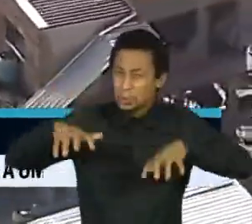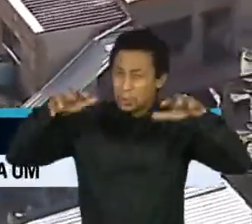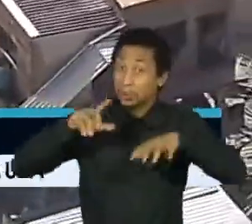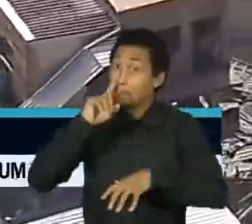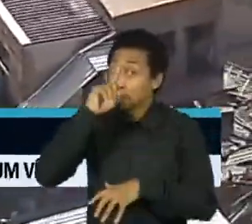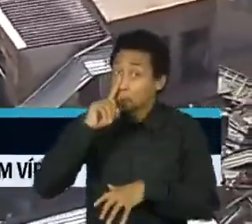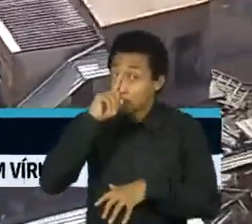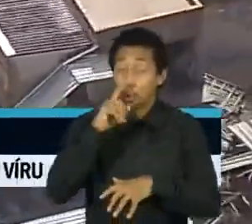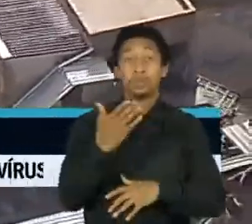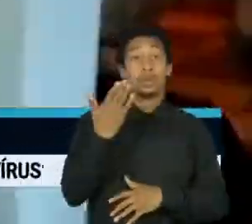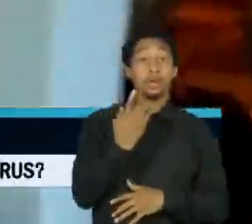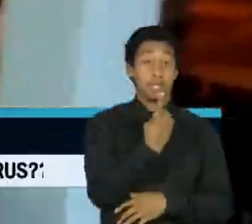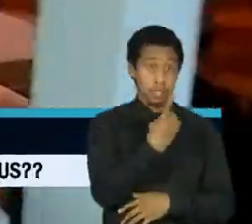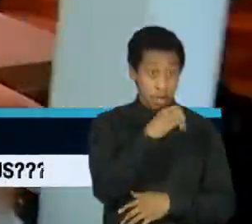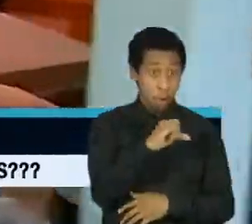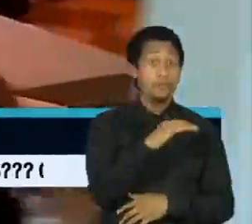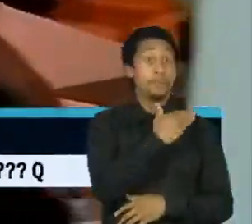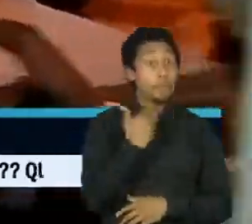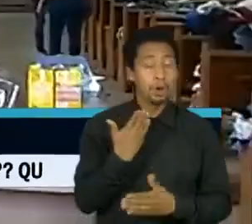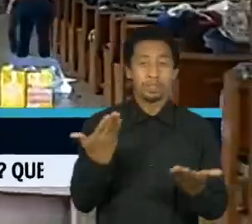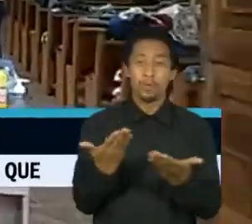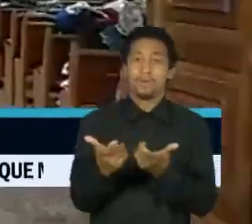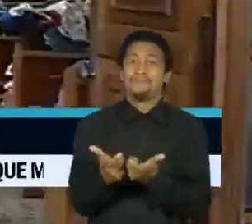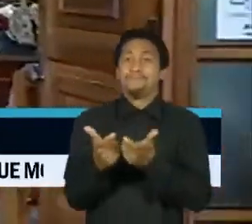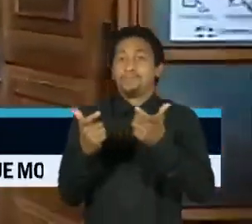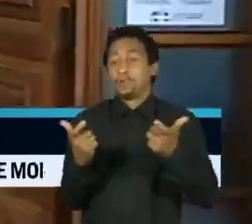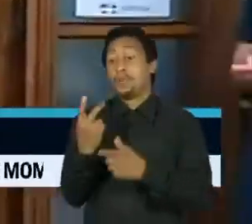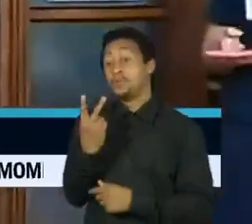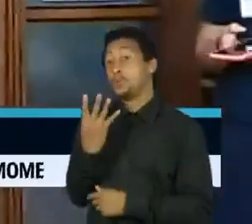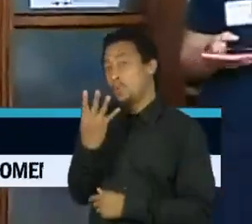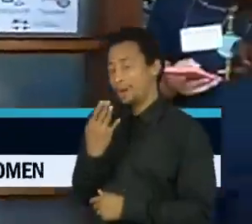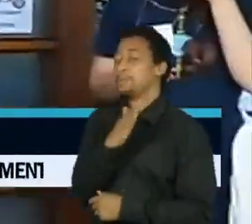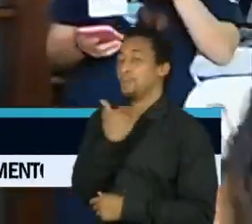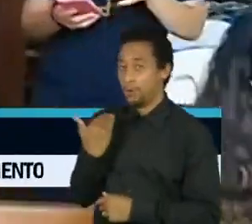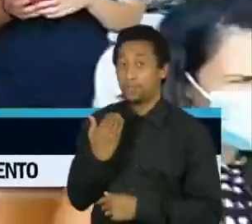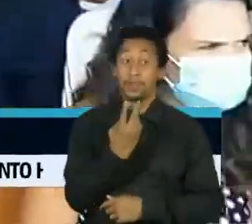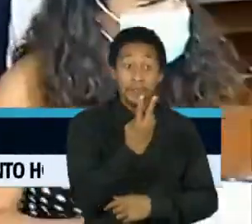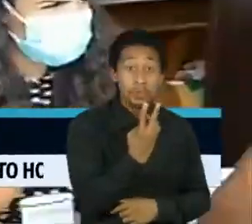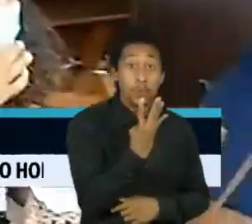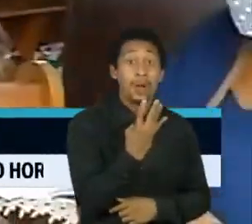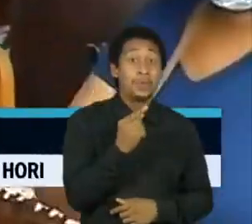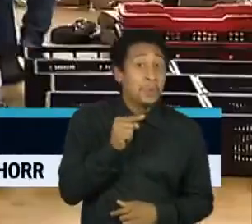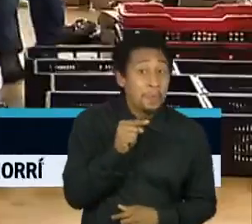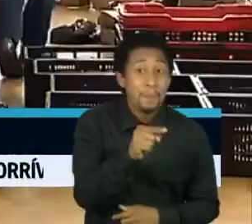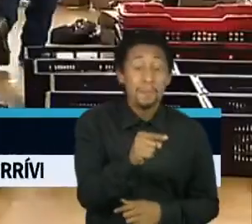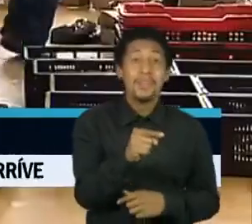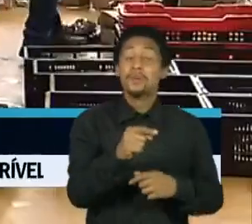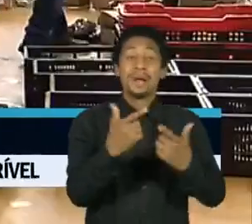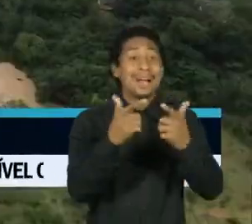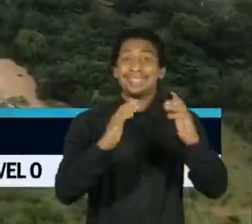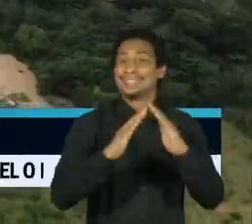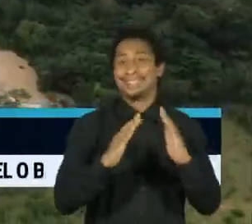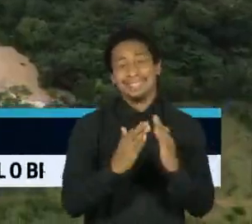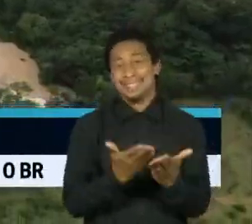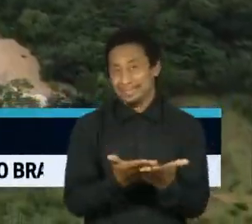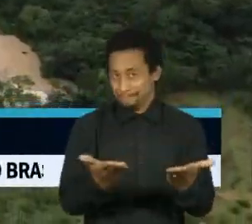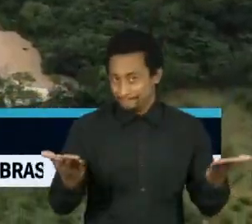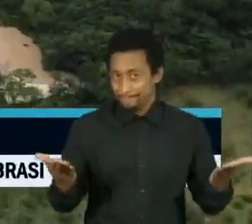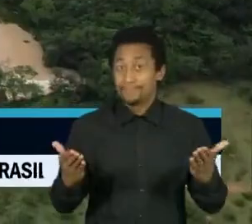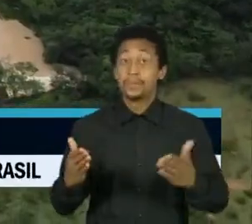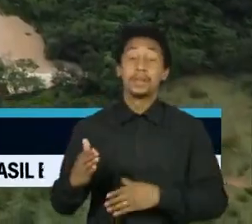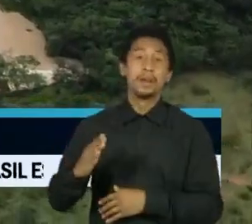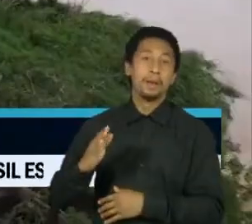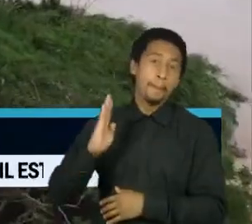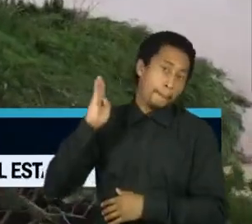de 19 para 24. 4 mil pessoas estão desabrigadas e mais de 24 mil desalojadas. Em Pará de